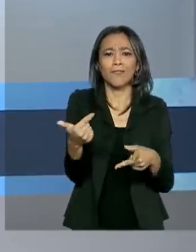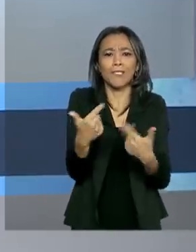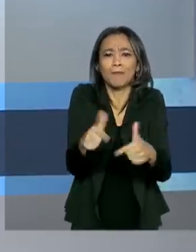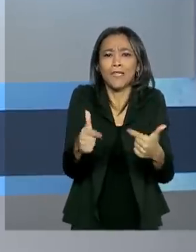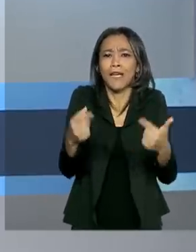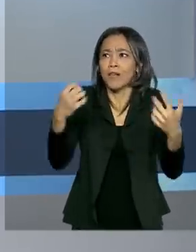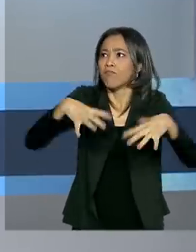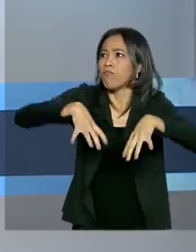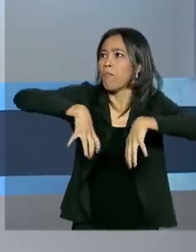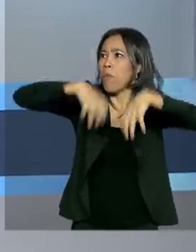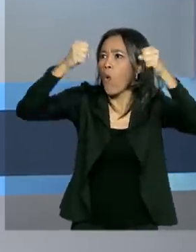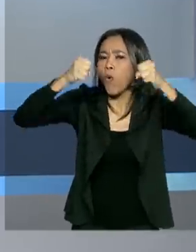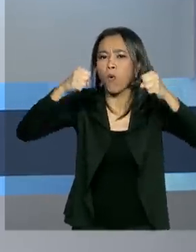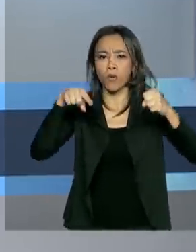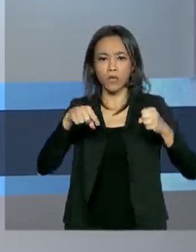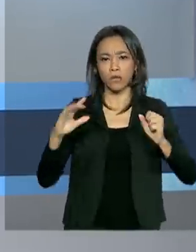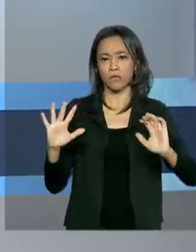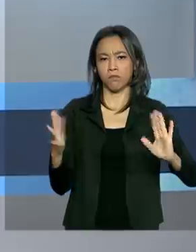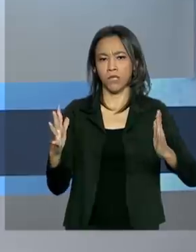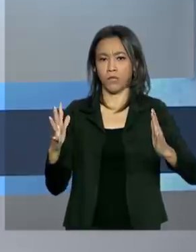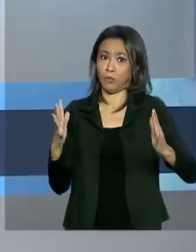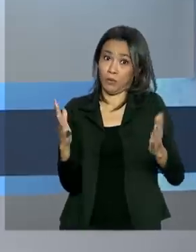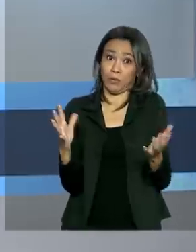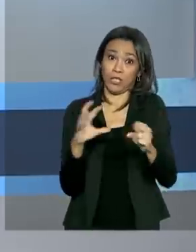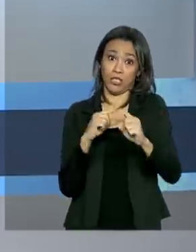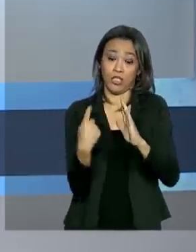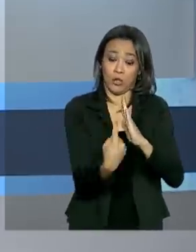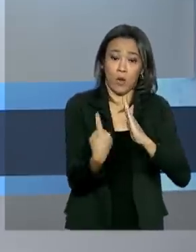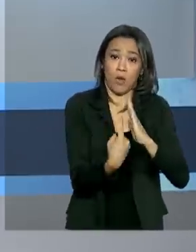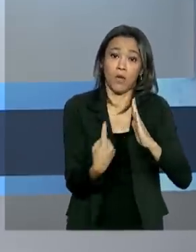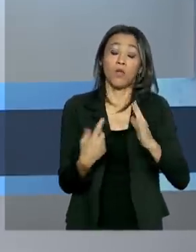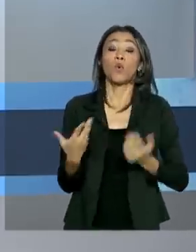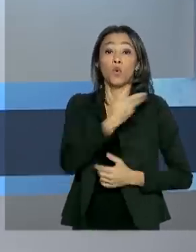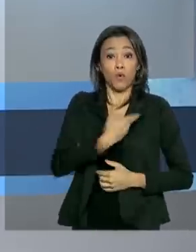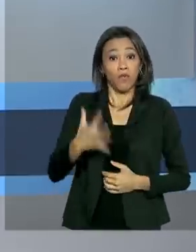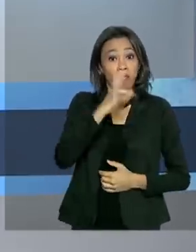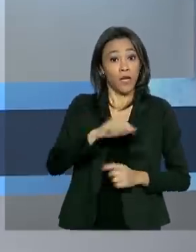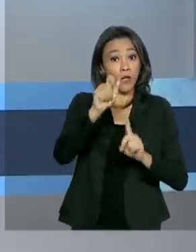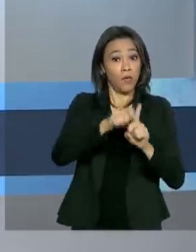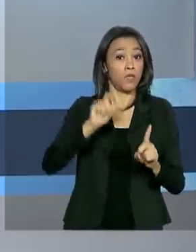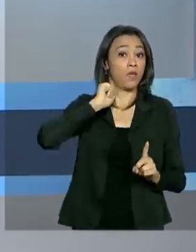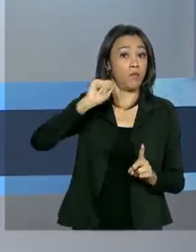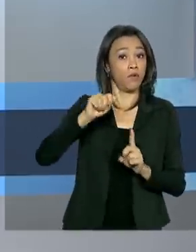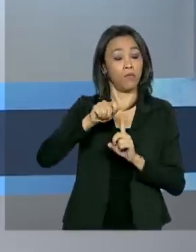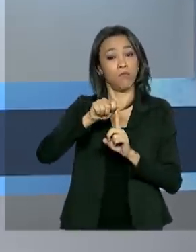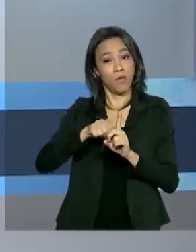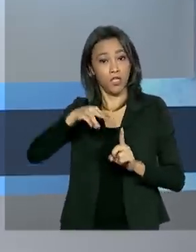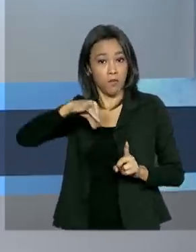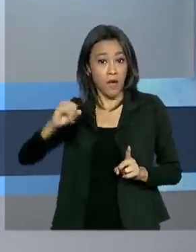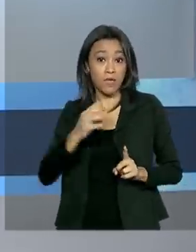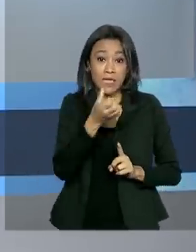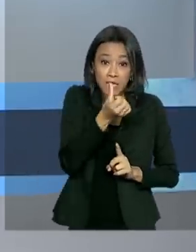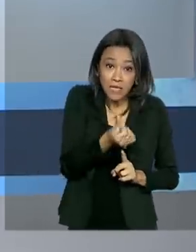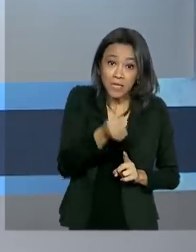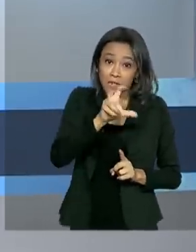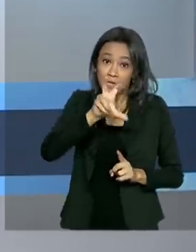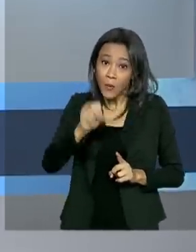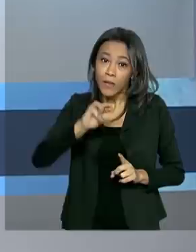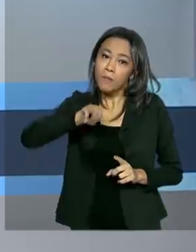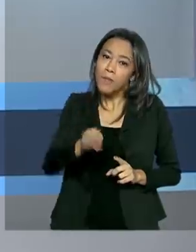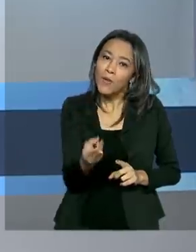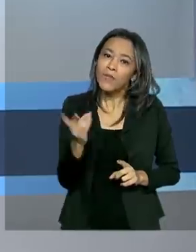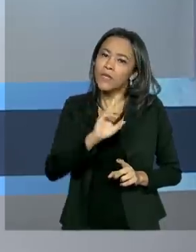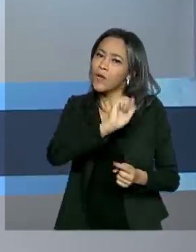luz nesse período de isolamento, o governo federal destinou em abril e maio 650 milhões de reais